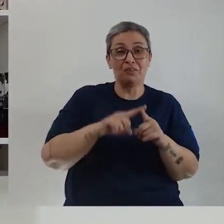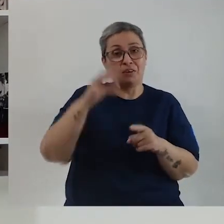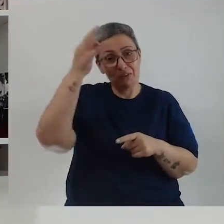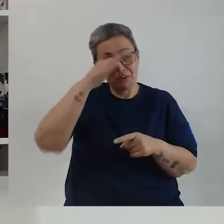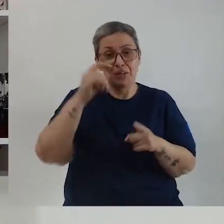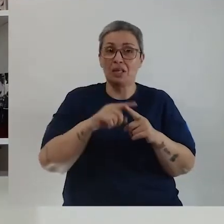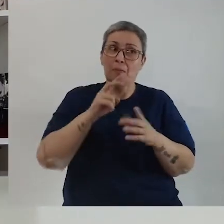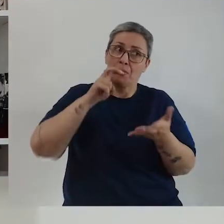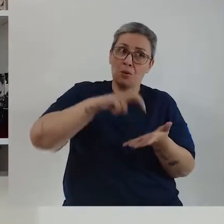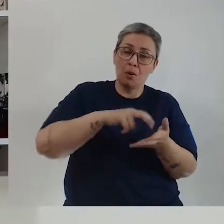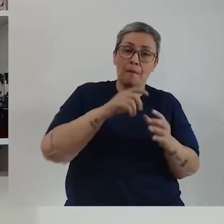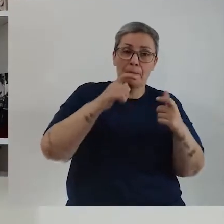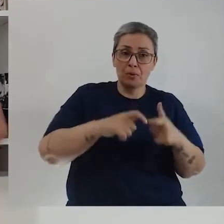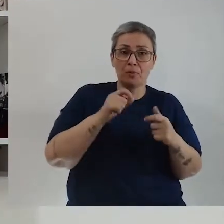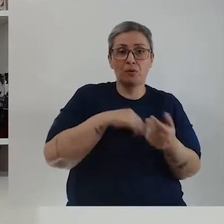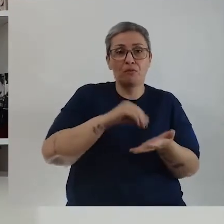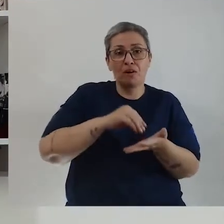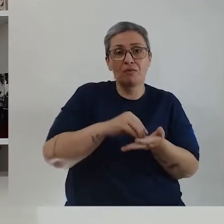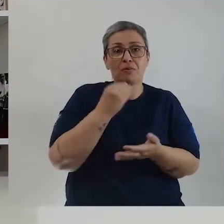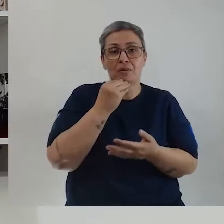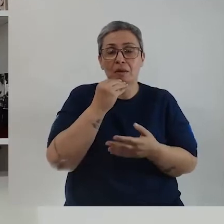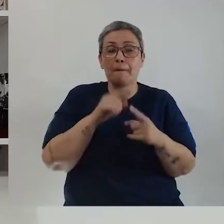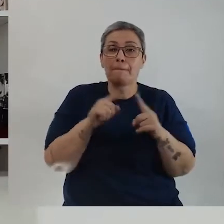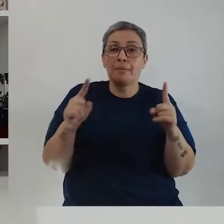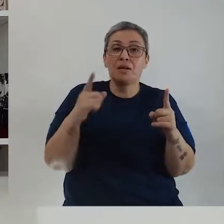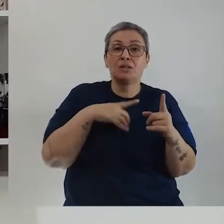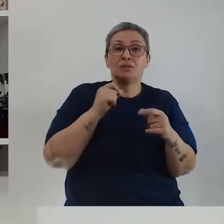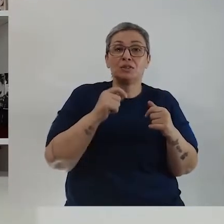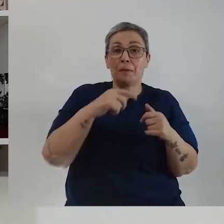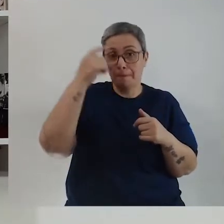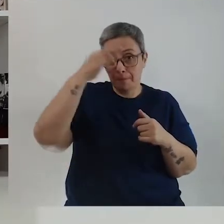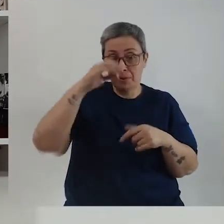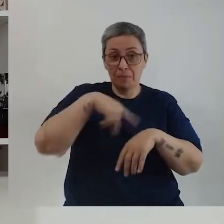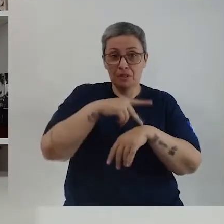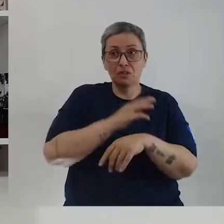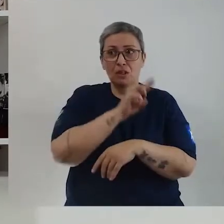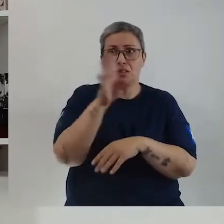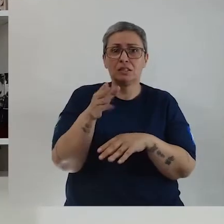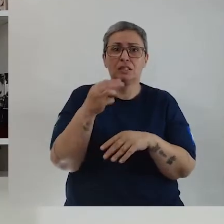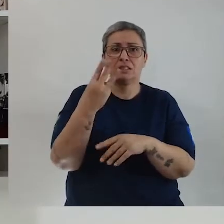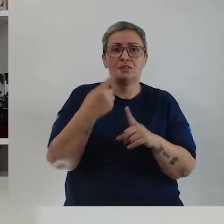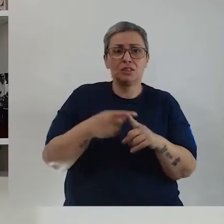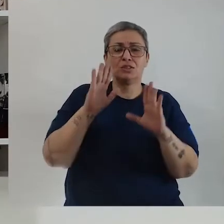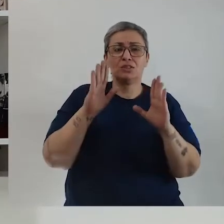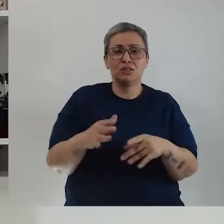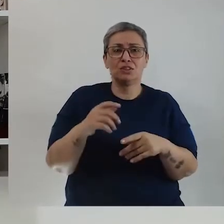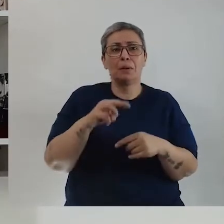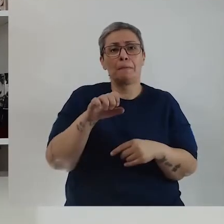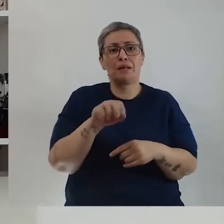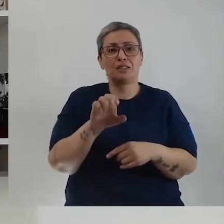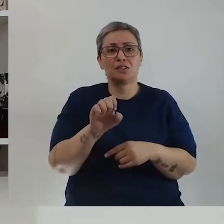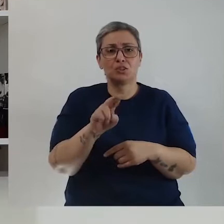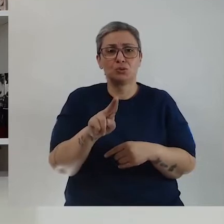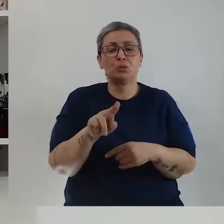lá depois. Ah, voltei. Não para o mesmo local, por falta de oportunidade, mas para o mesmo país. Já fui três vezes para o Peru,